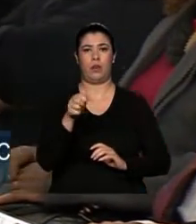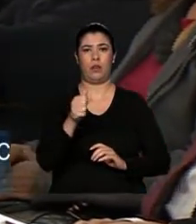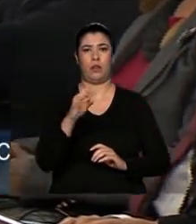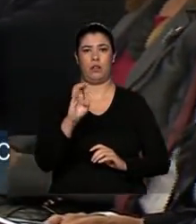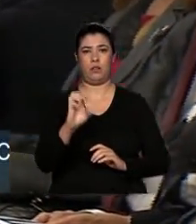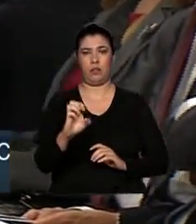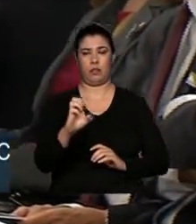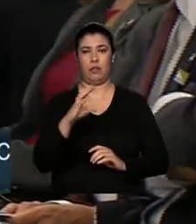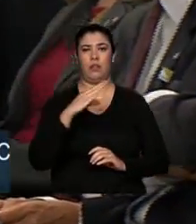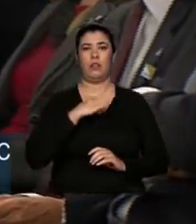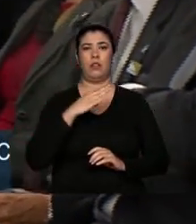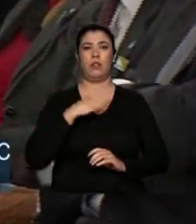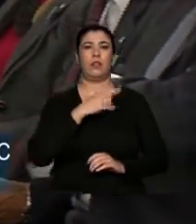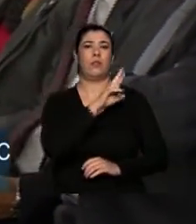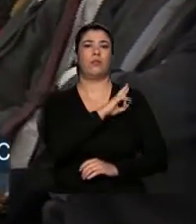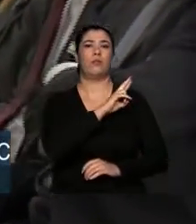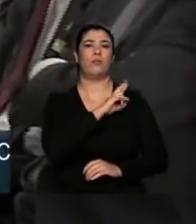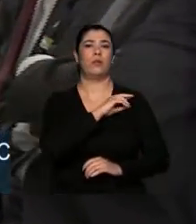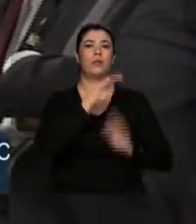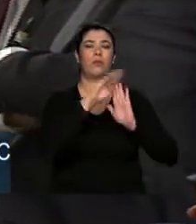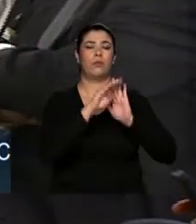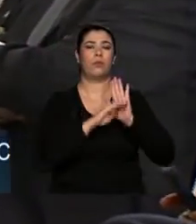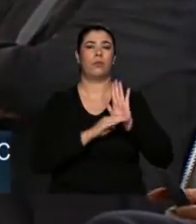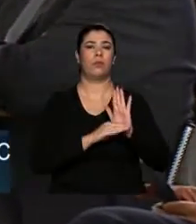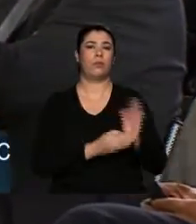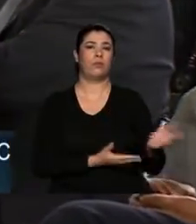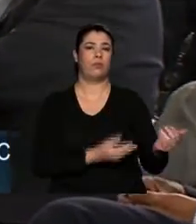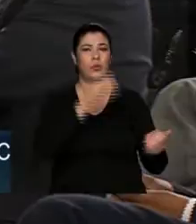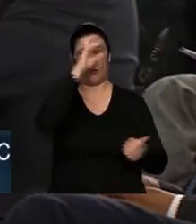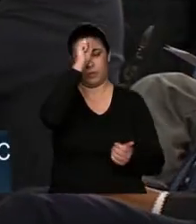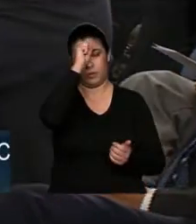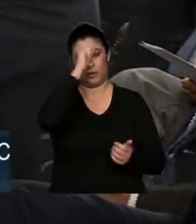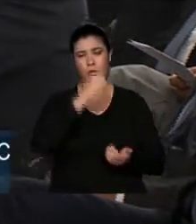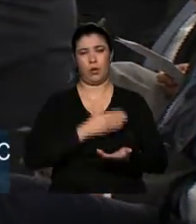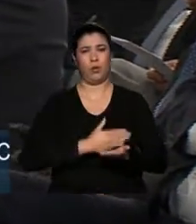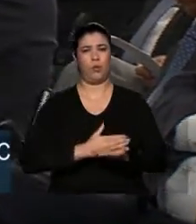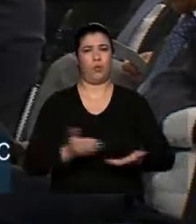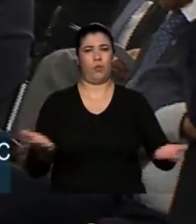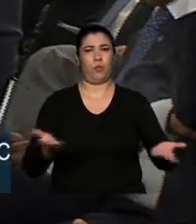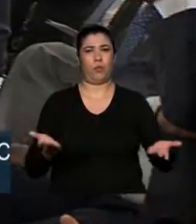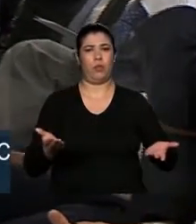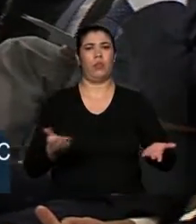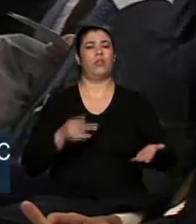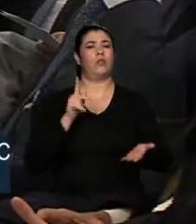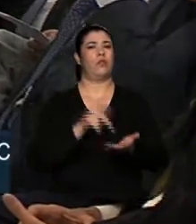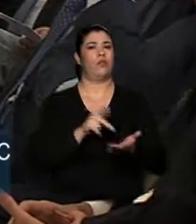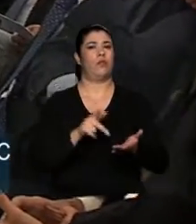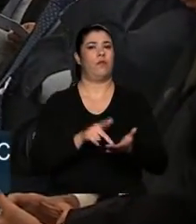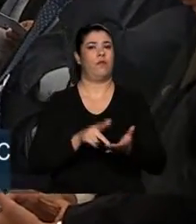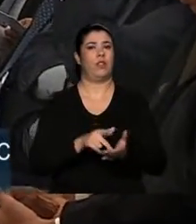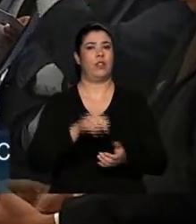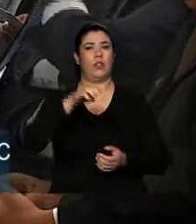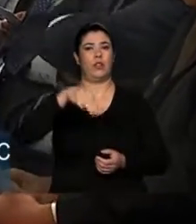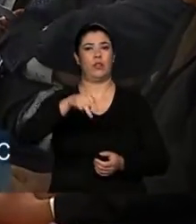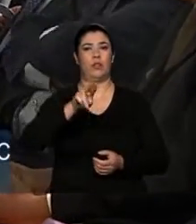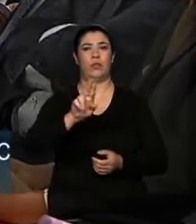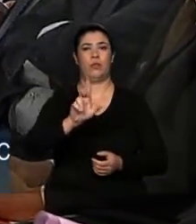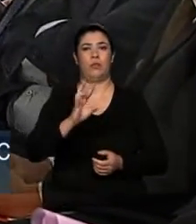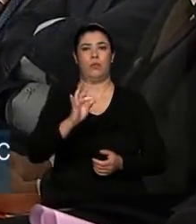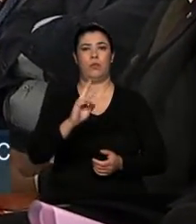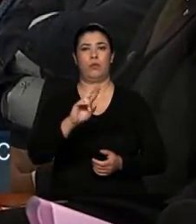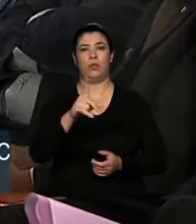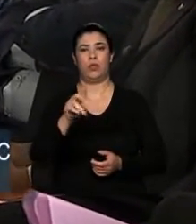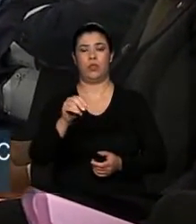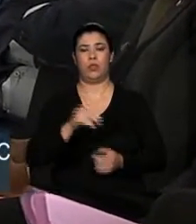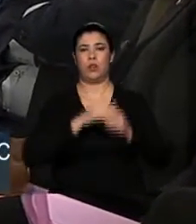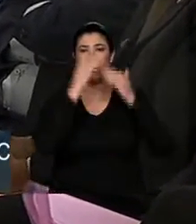aqui hoje reunidos para darmos início a um verdadeiro mutirão em favor da lei da